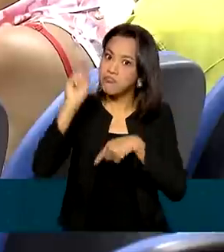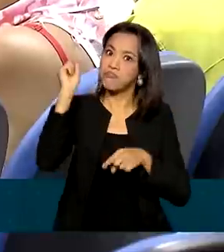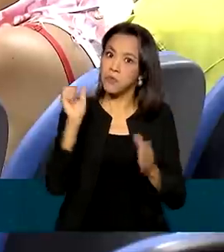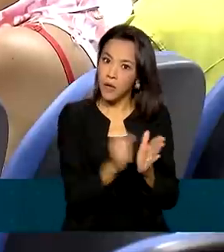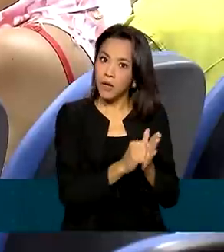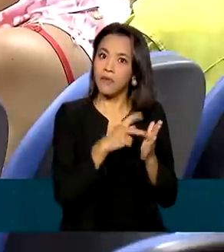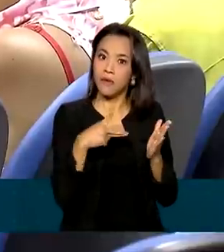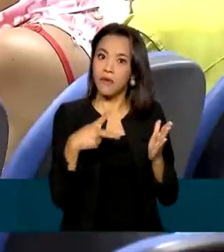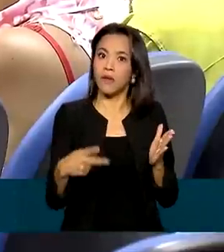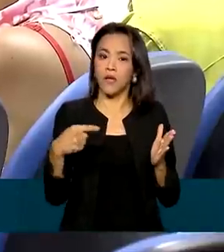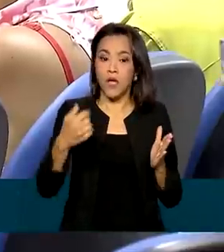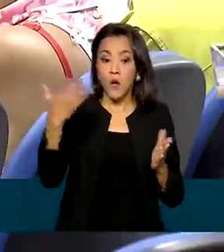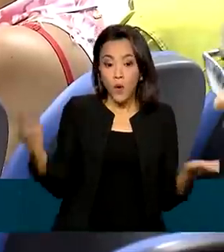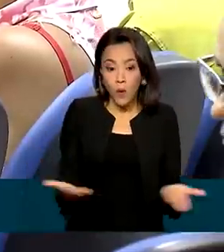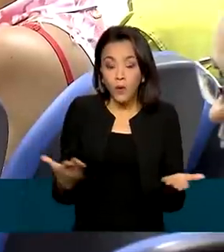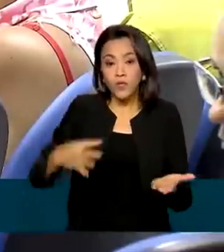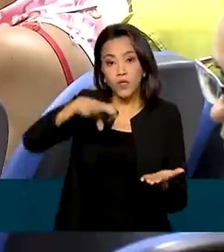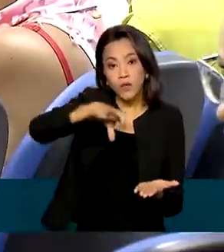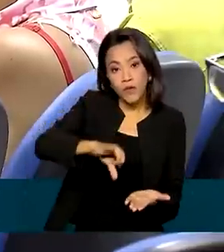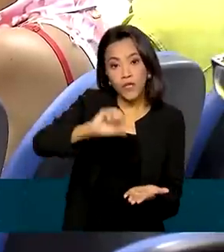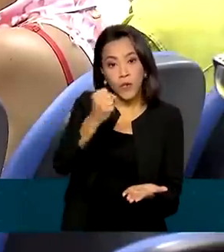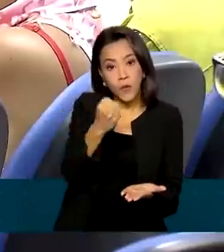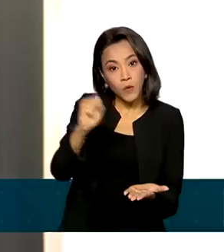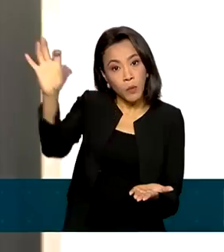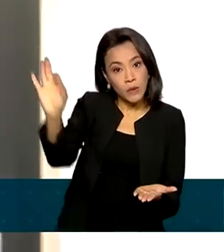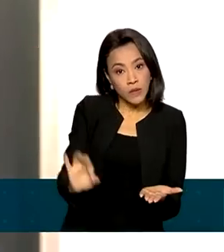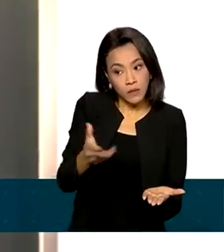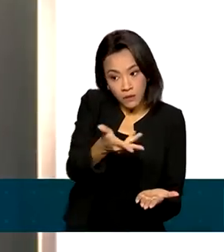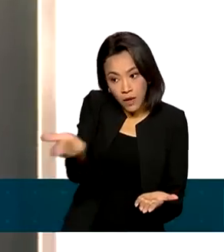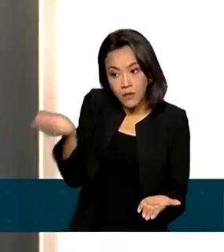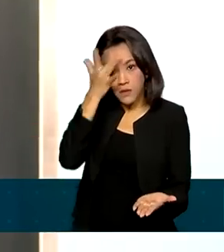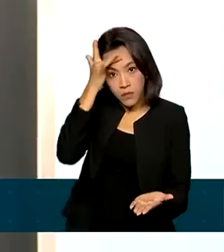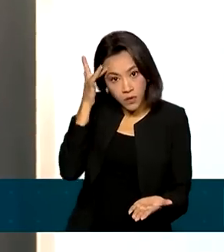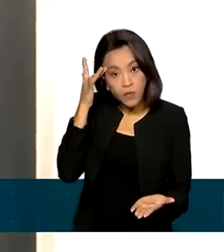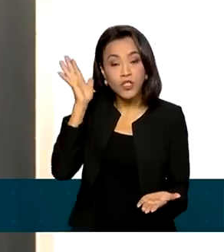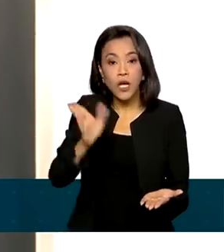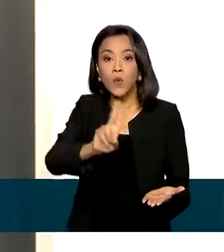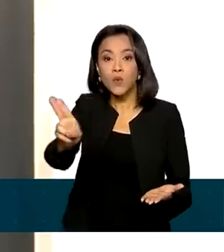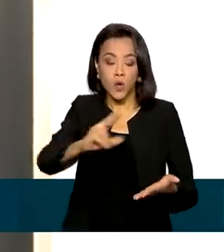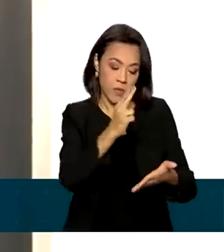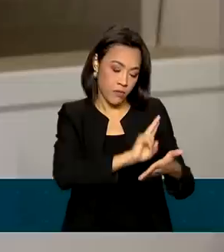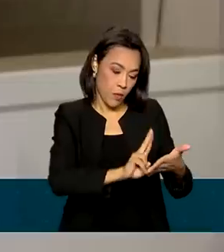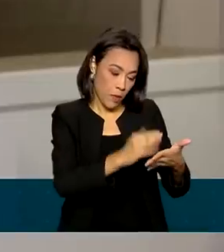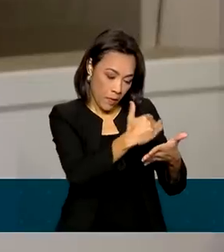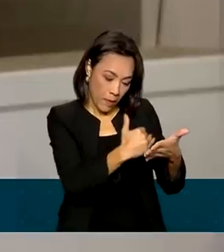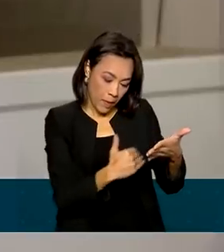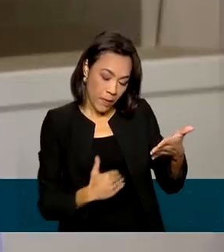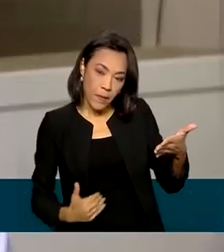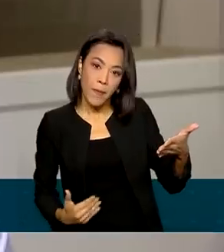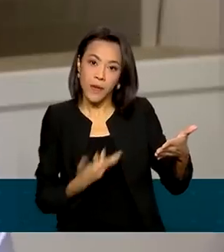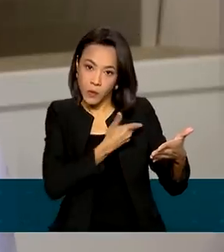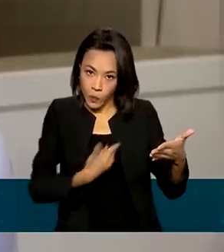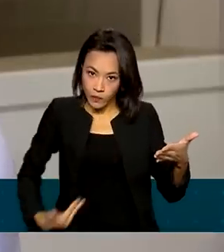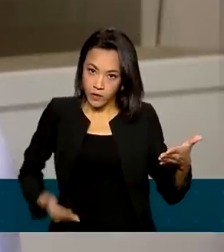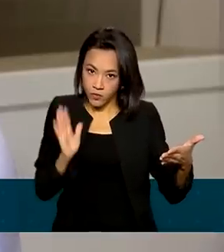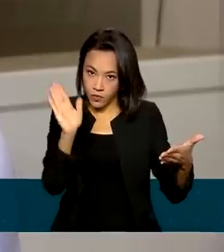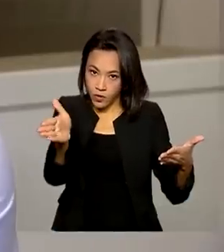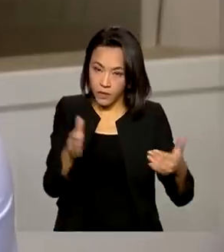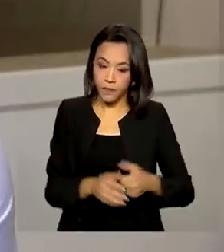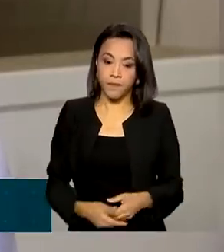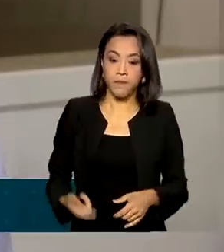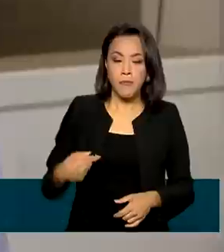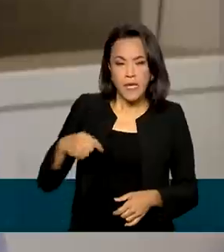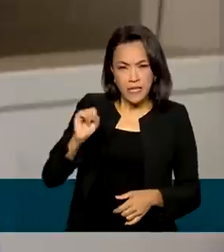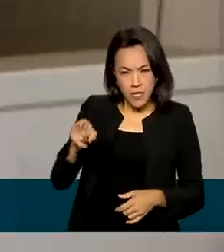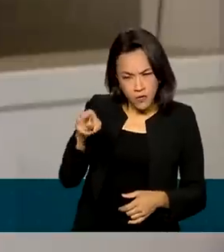Hoje, 98% deste público já estão no Cadastro Único. A partir do momento que eu já sei que aquela